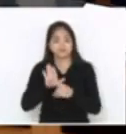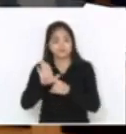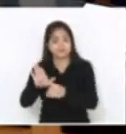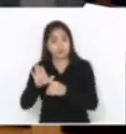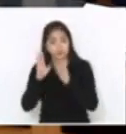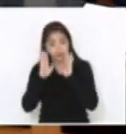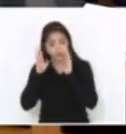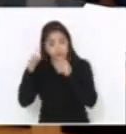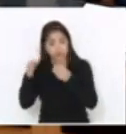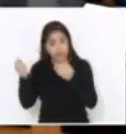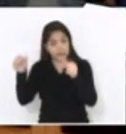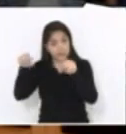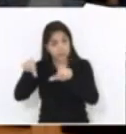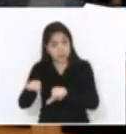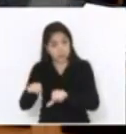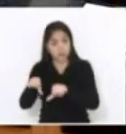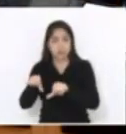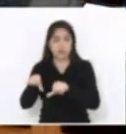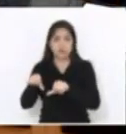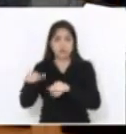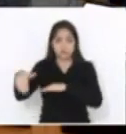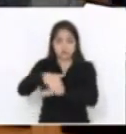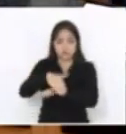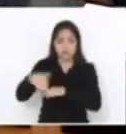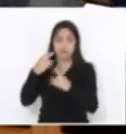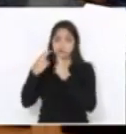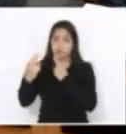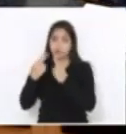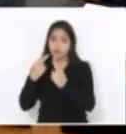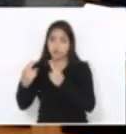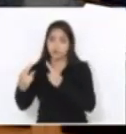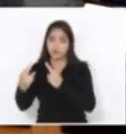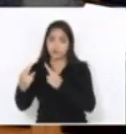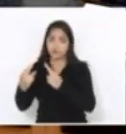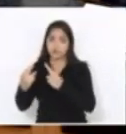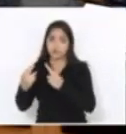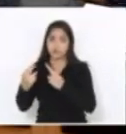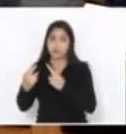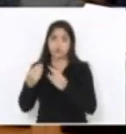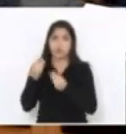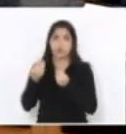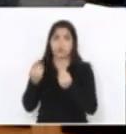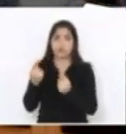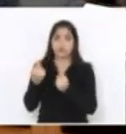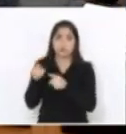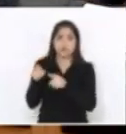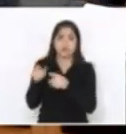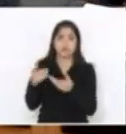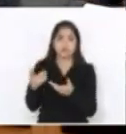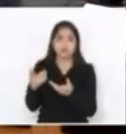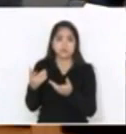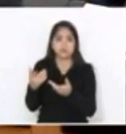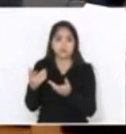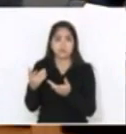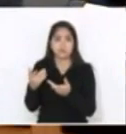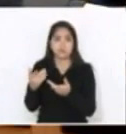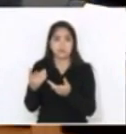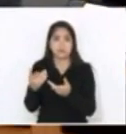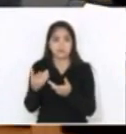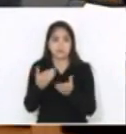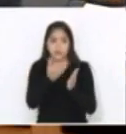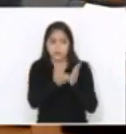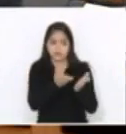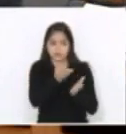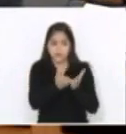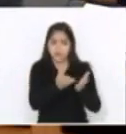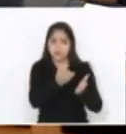Mas quem é que pode ser contra atender primeiro as piores? Quem é que pode ser contra? Vamos atender primeiro as melhores? Largo sempre